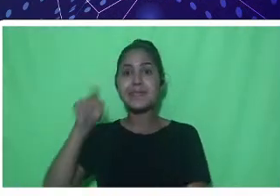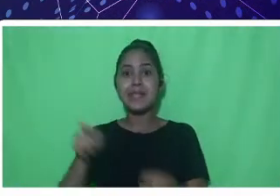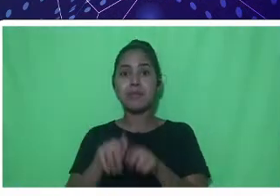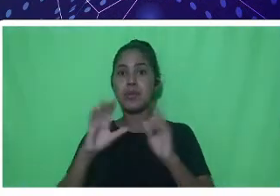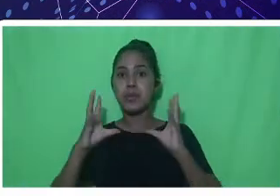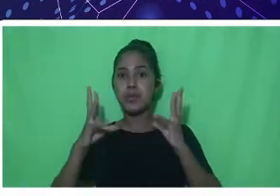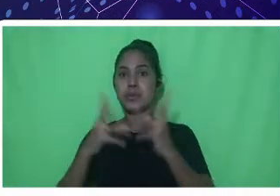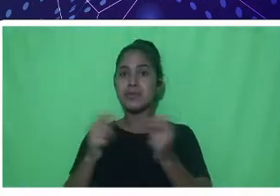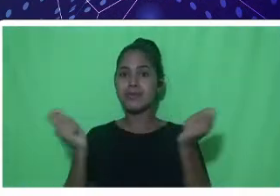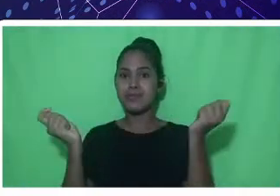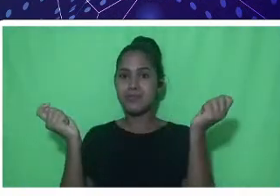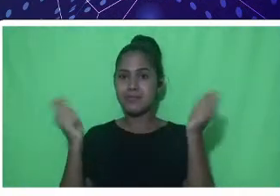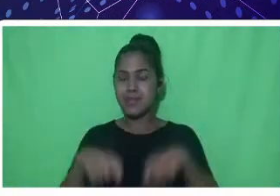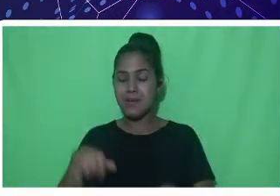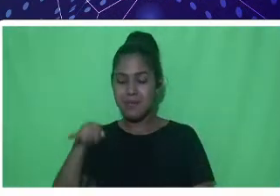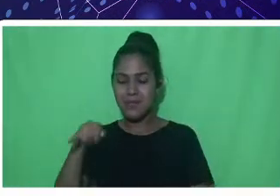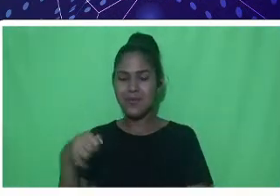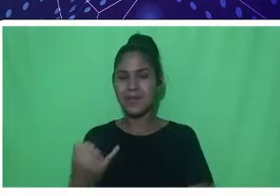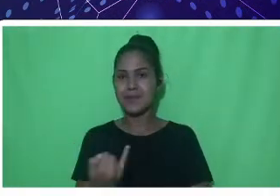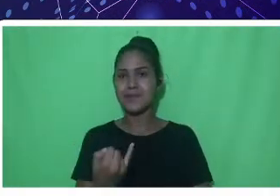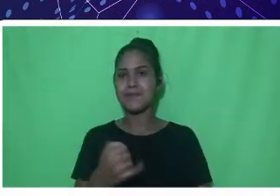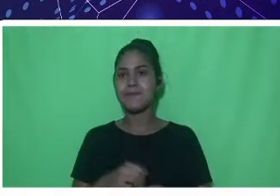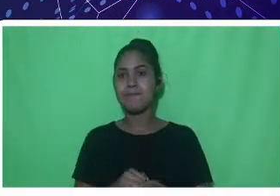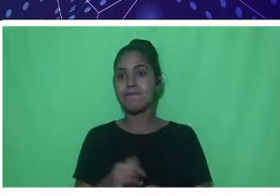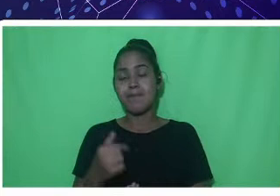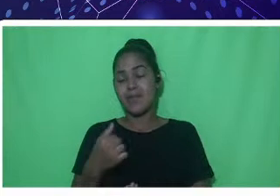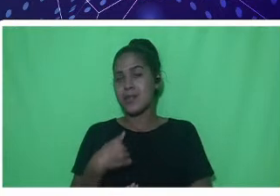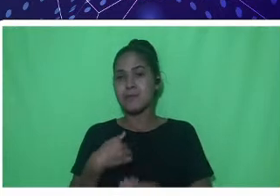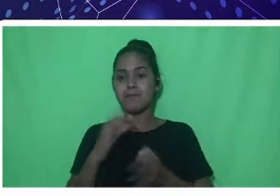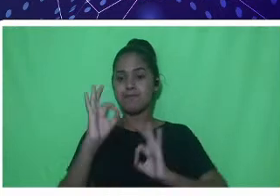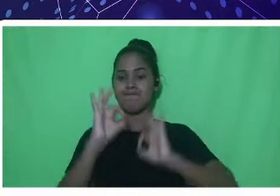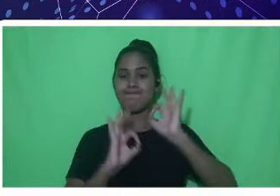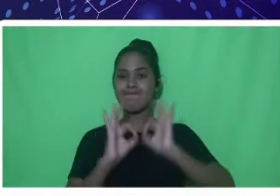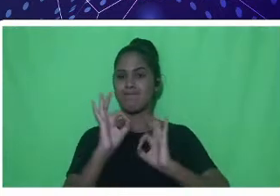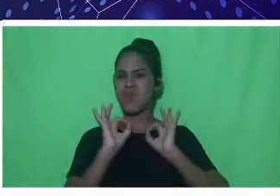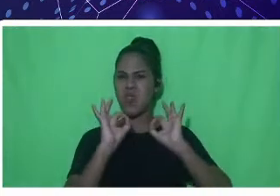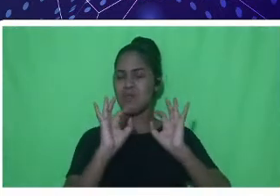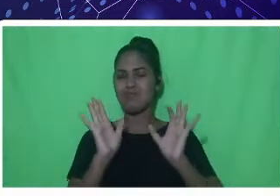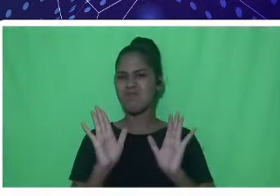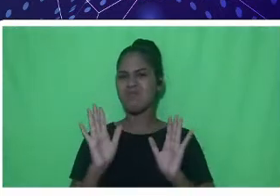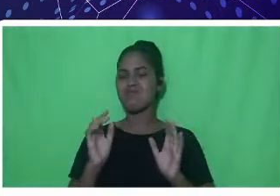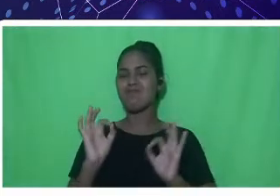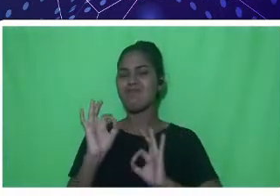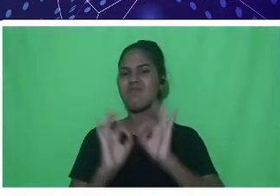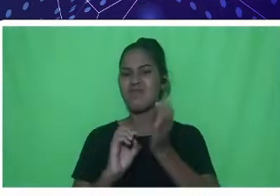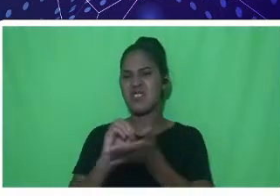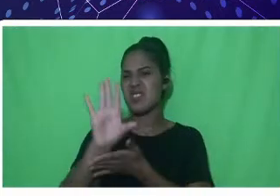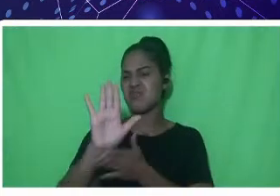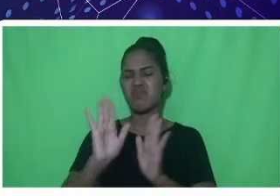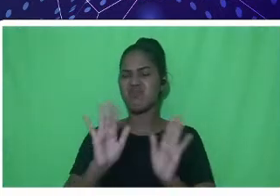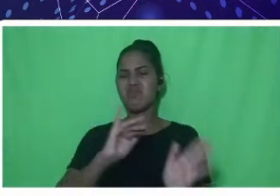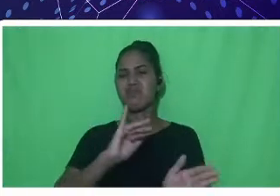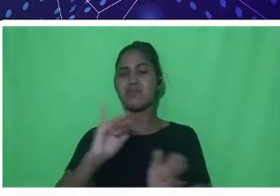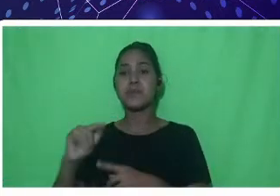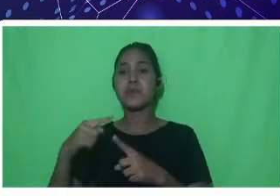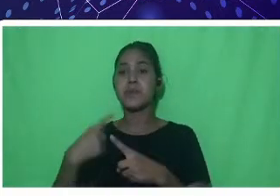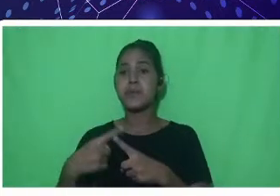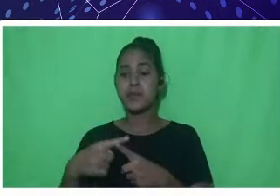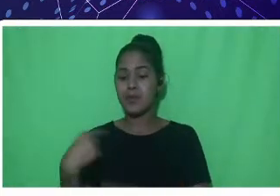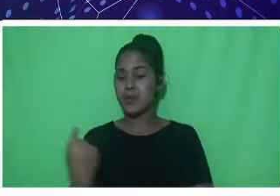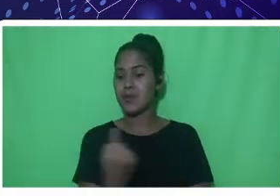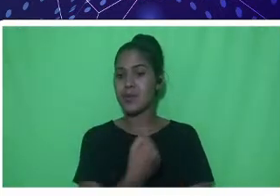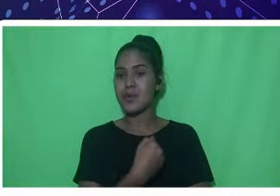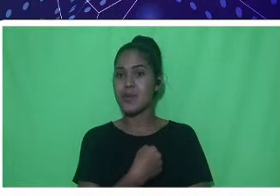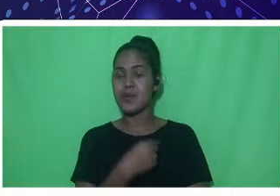de Pesca. Eu não preparei uma apresentação assim, até porque nós aqui do Departamento de Engenharia de